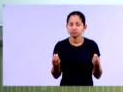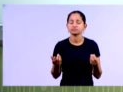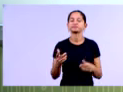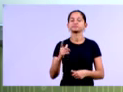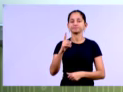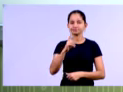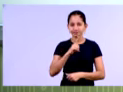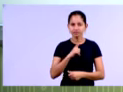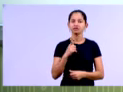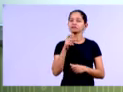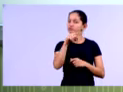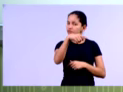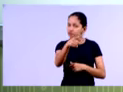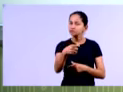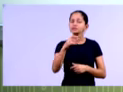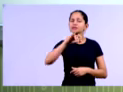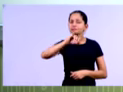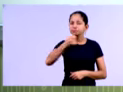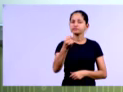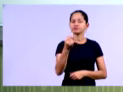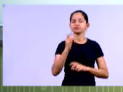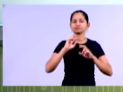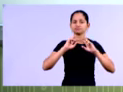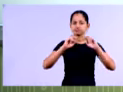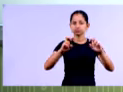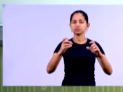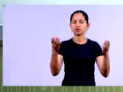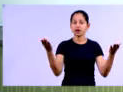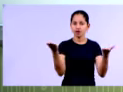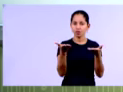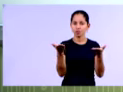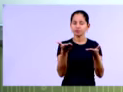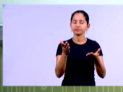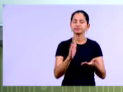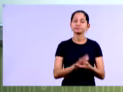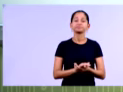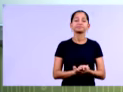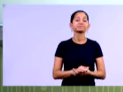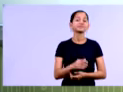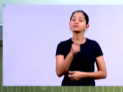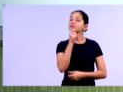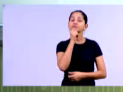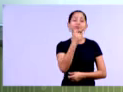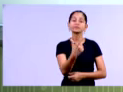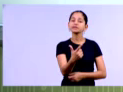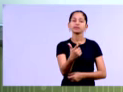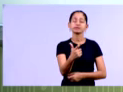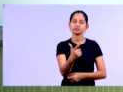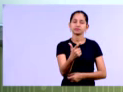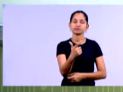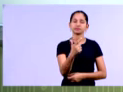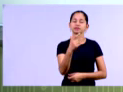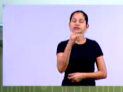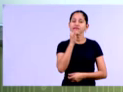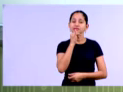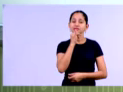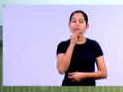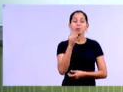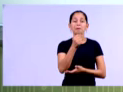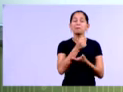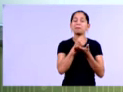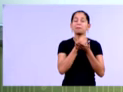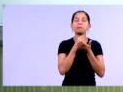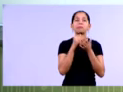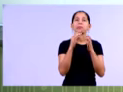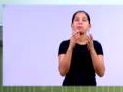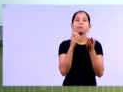têm que compartilhar, né? Isso é muito importante. Não exige um percentual, né, padronizado